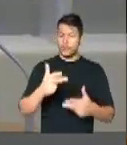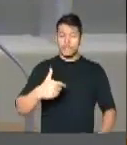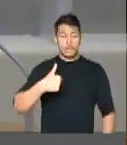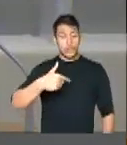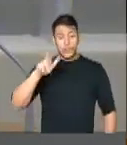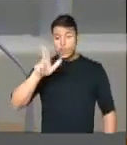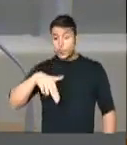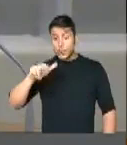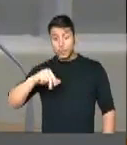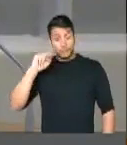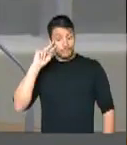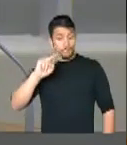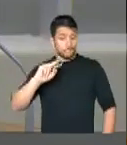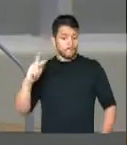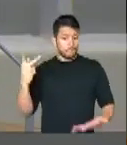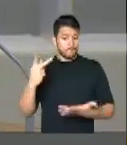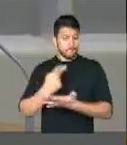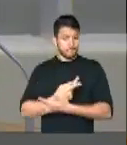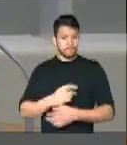visto.